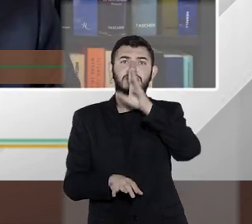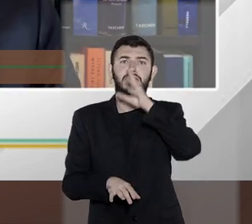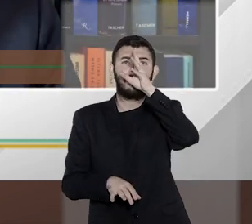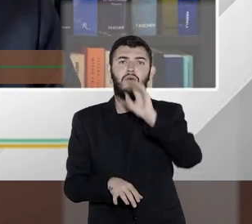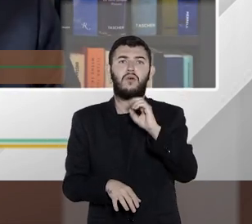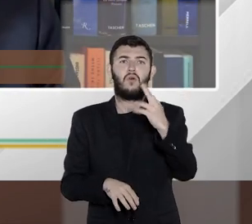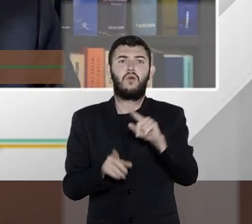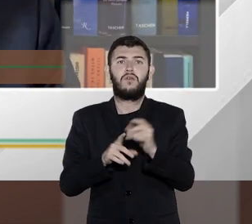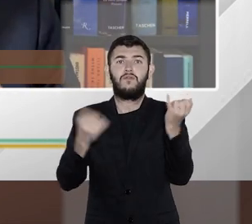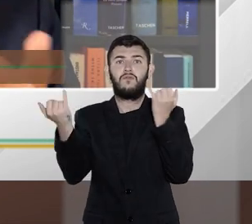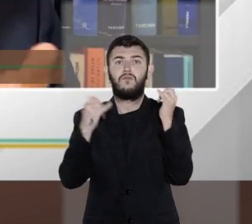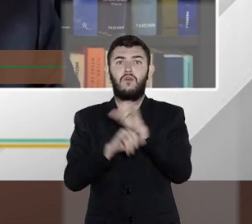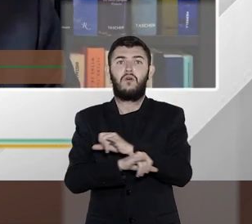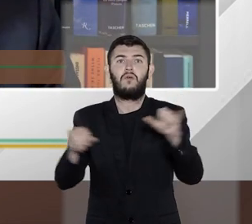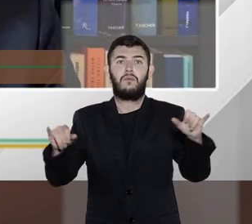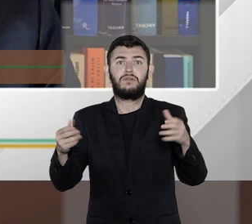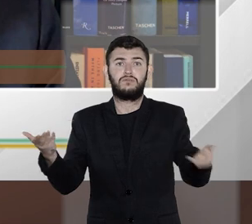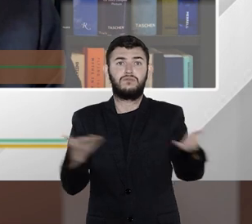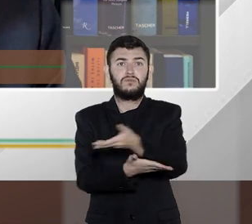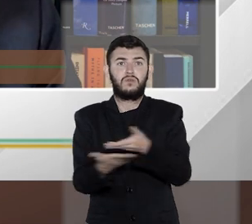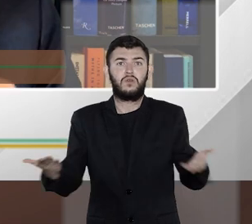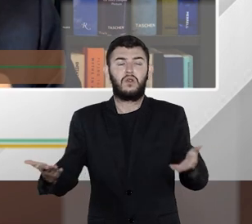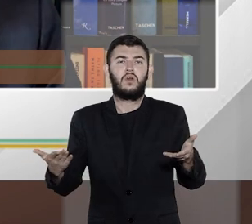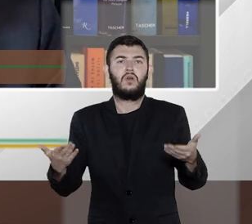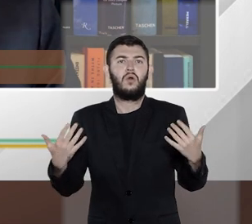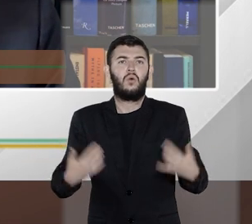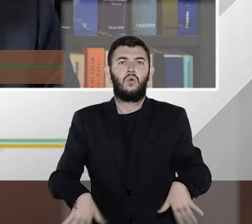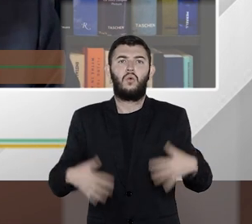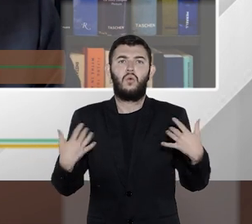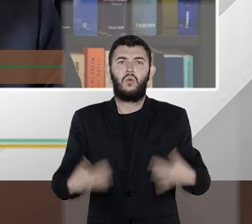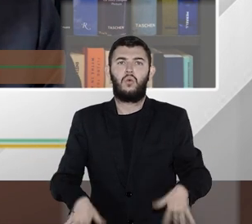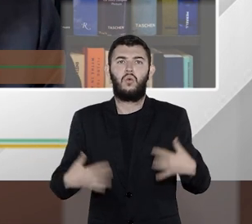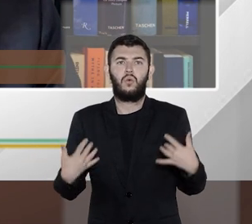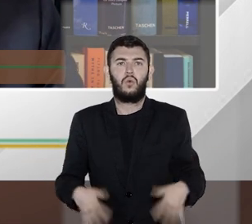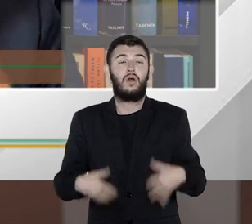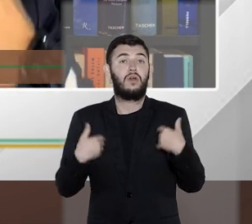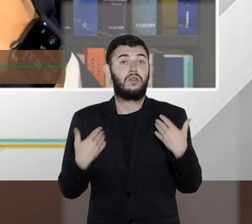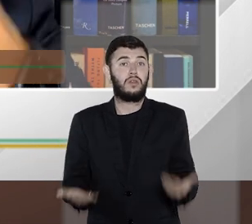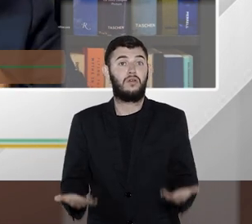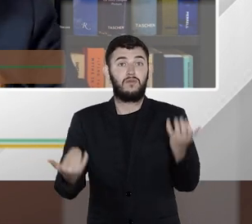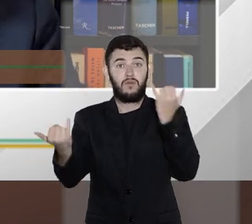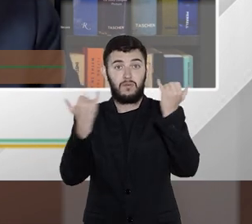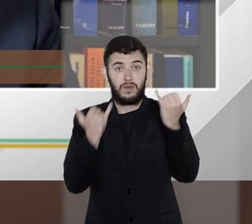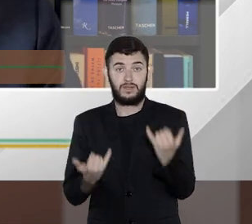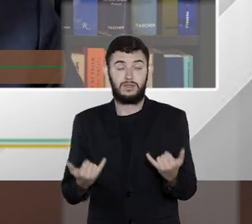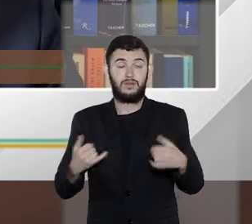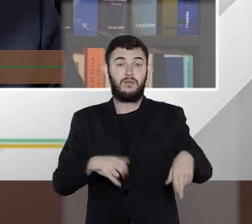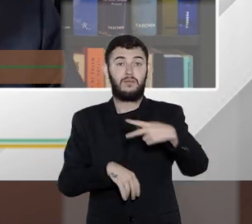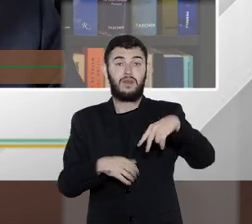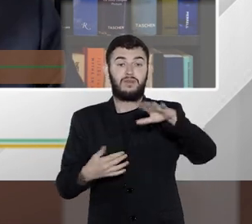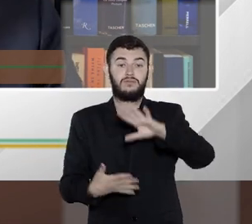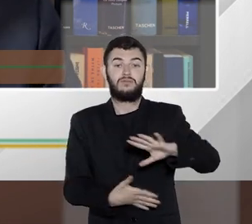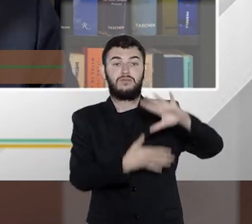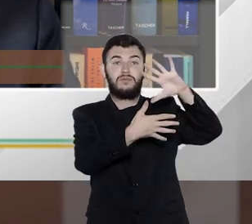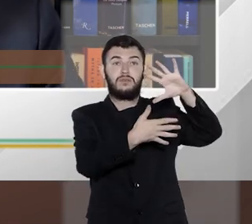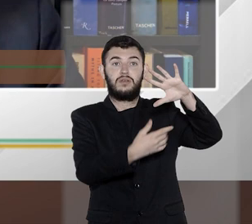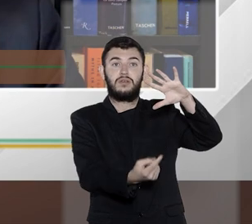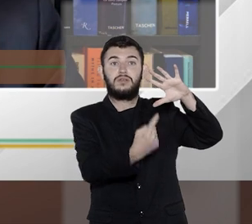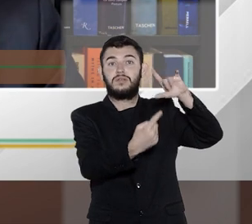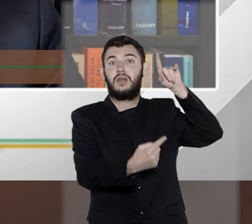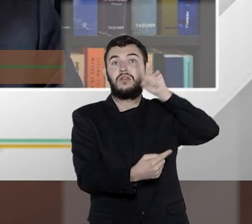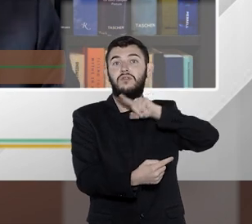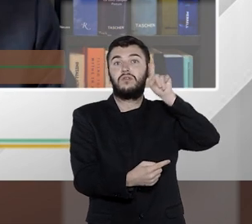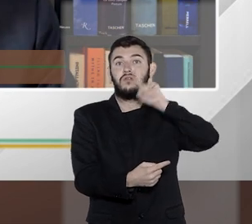de trocas de informação cresce exponencialmente a gente recebe os dados dos Estados Unidos recebe os dados da Itália recebe os dados da